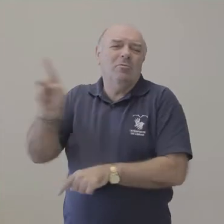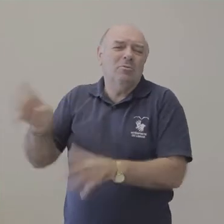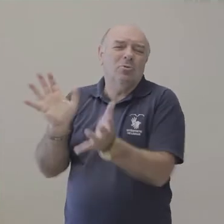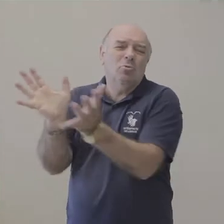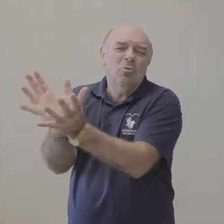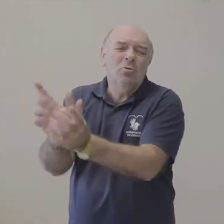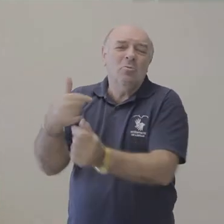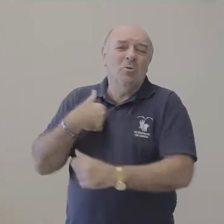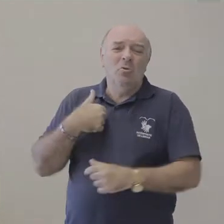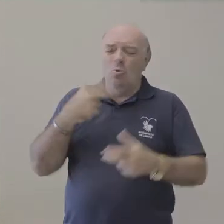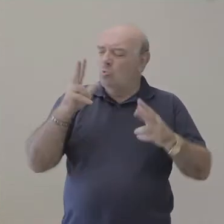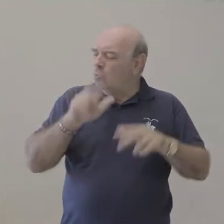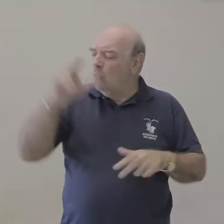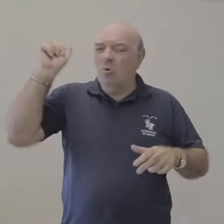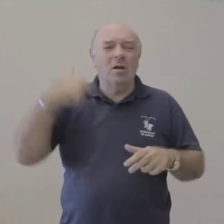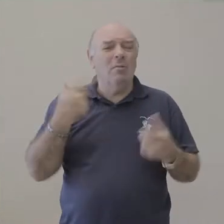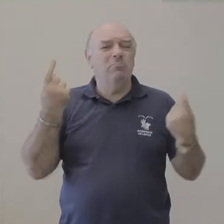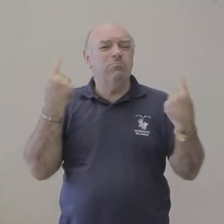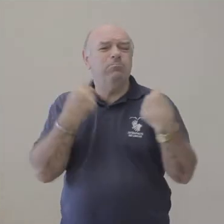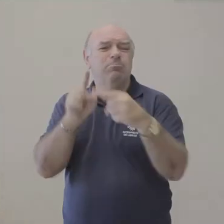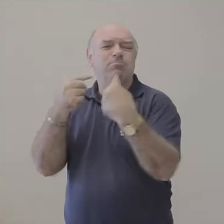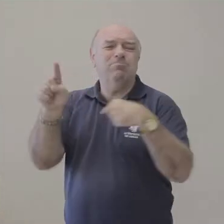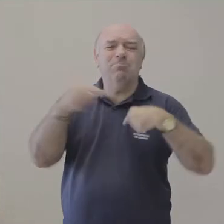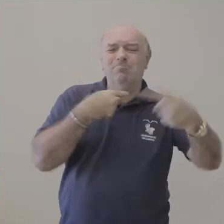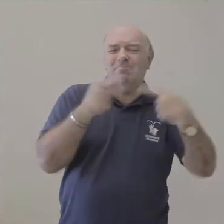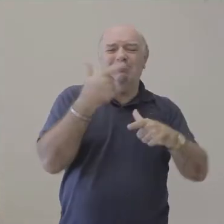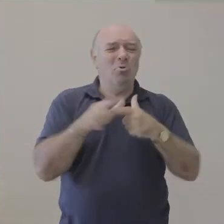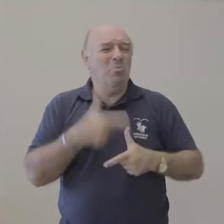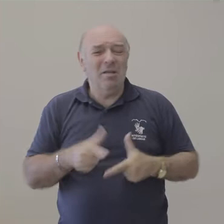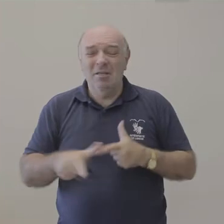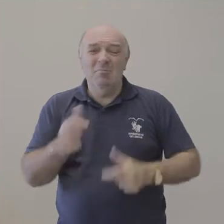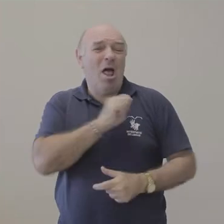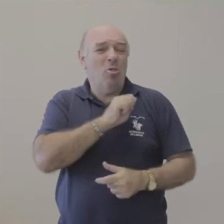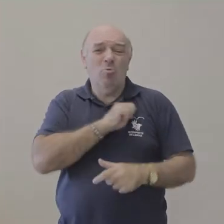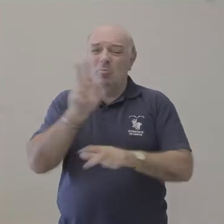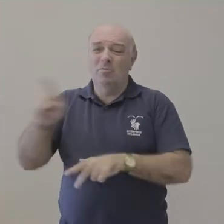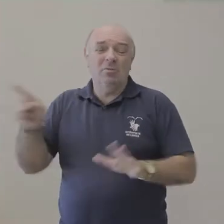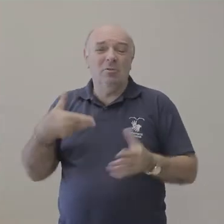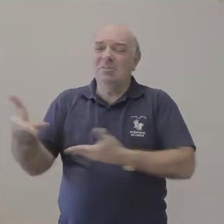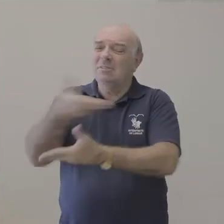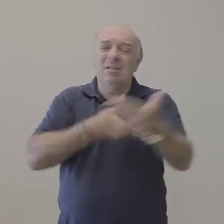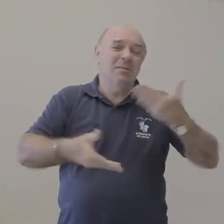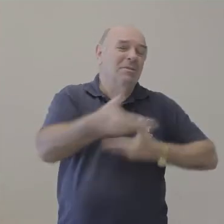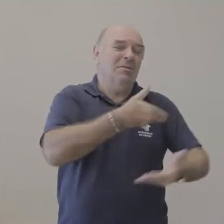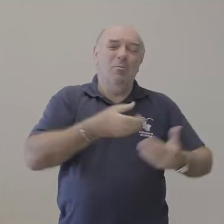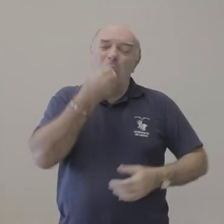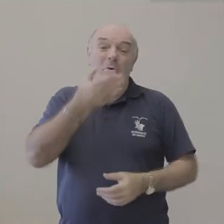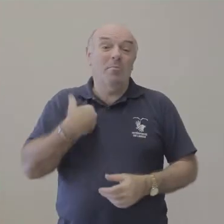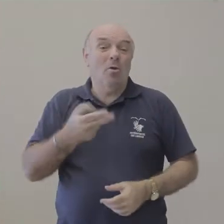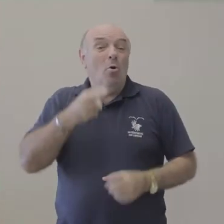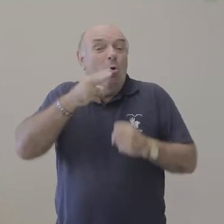professores, nunca tive nenhum problema com colega de trabalho, com professores, com alunos.